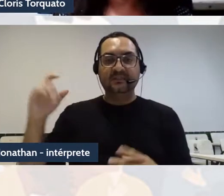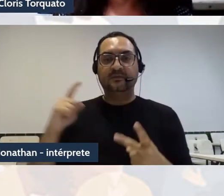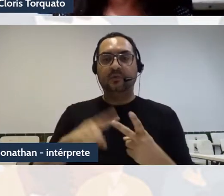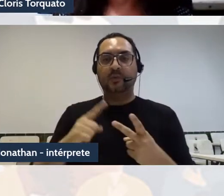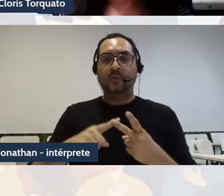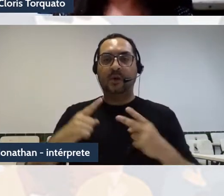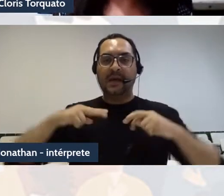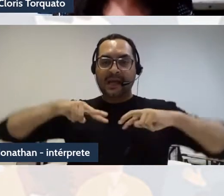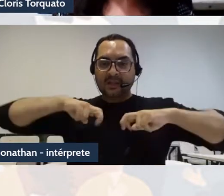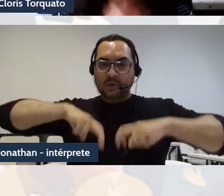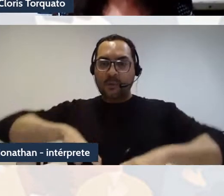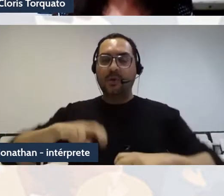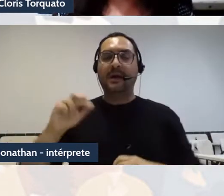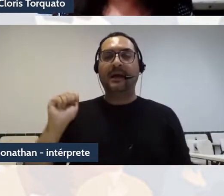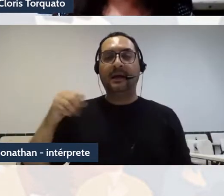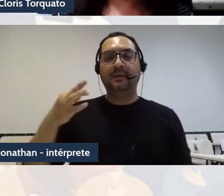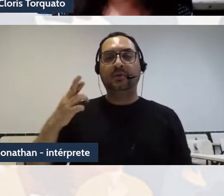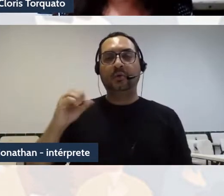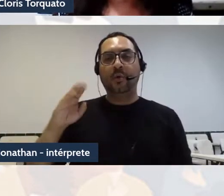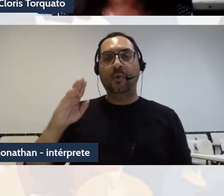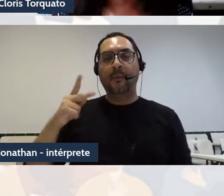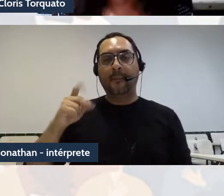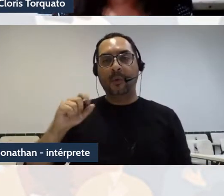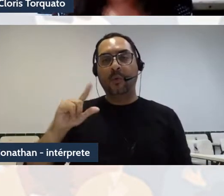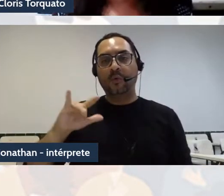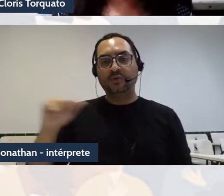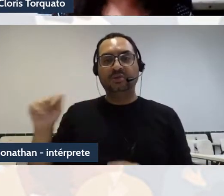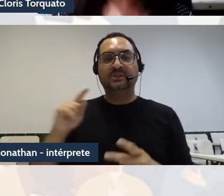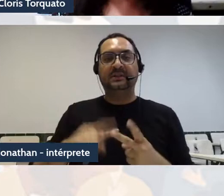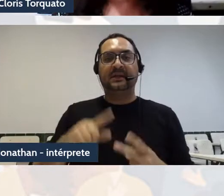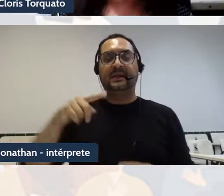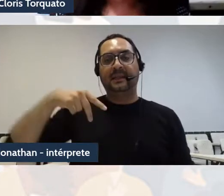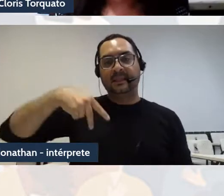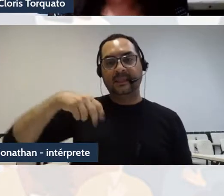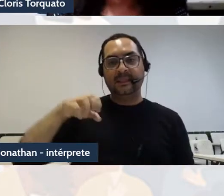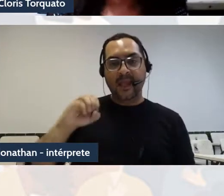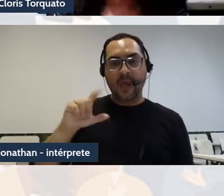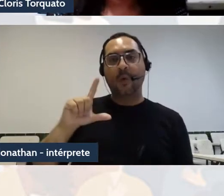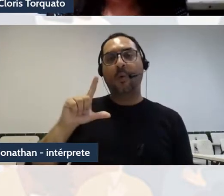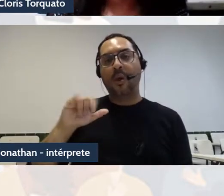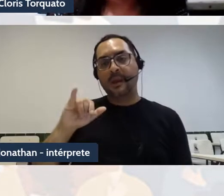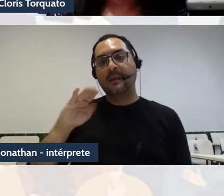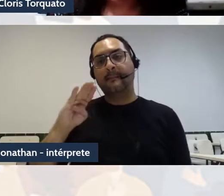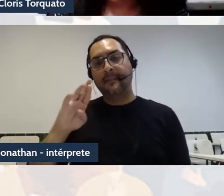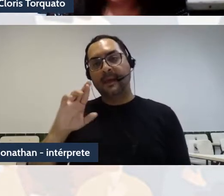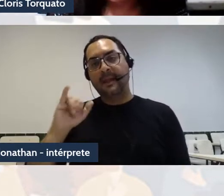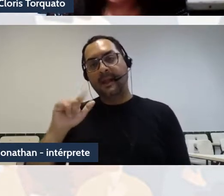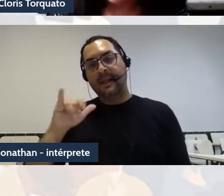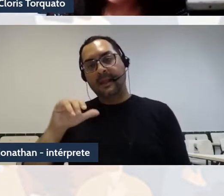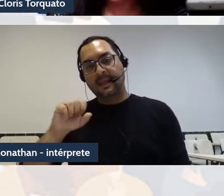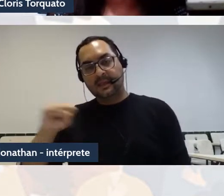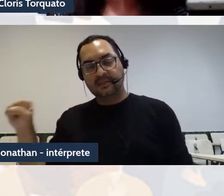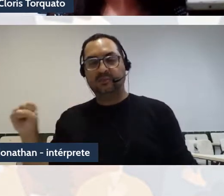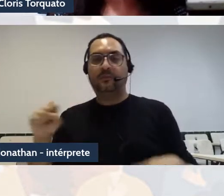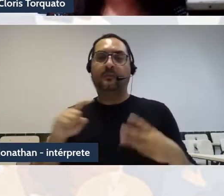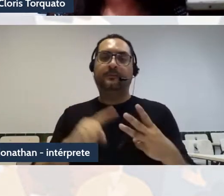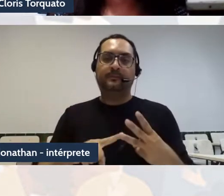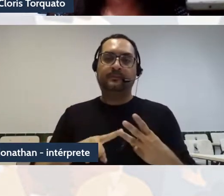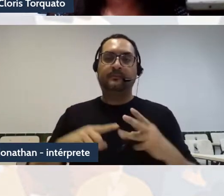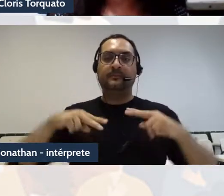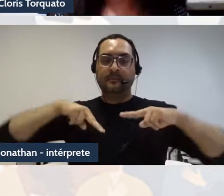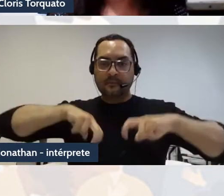neoliberalismo, biotecnocapitalismo, práticas tecnopolíticas do antropoceno,